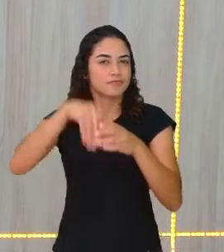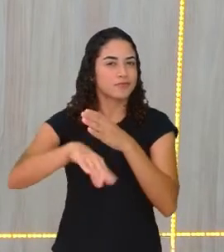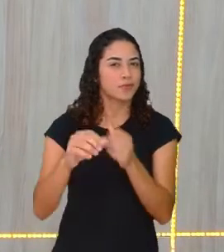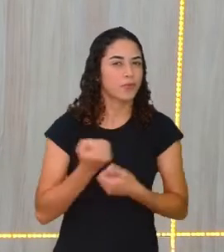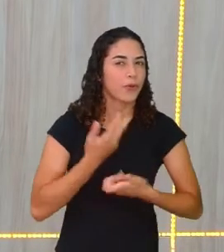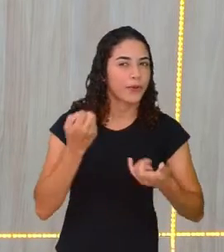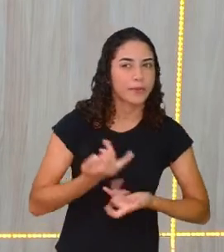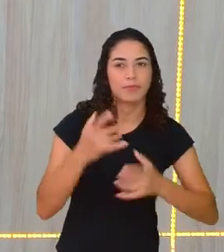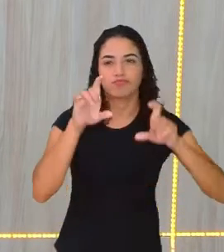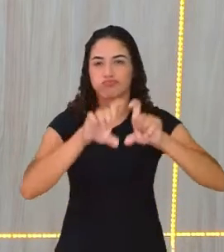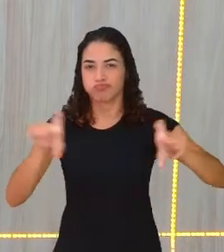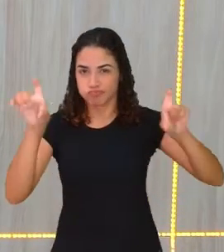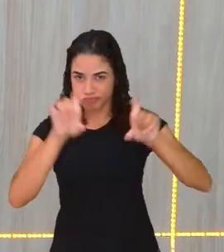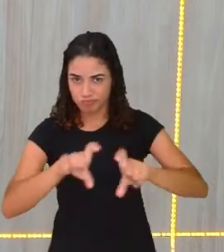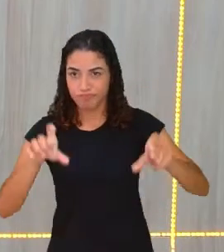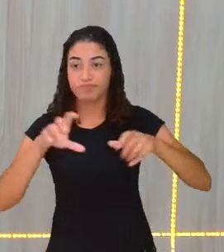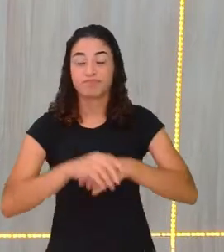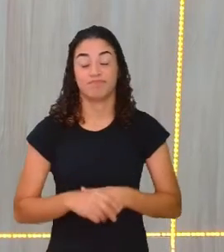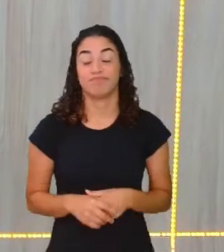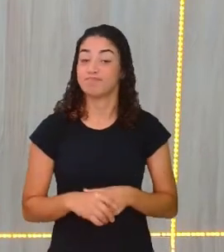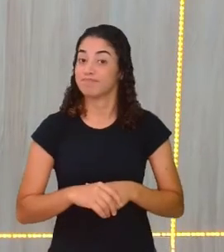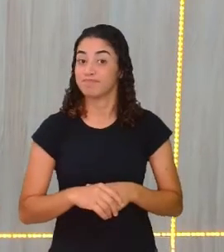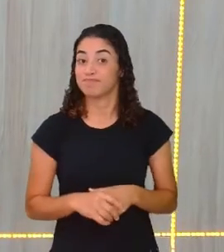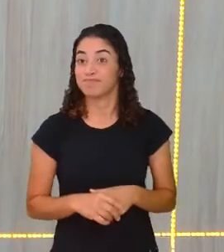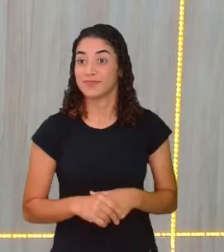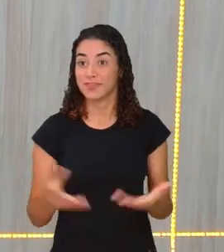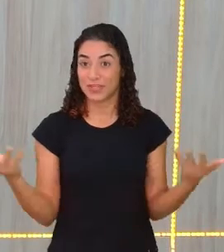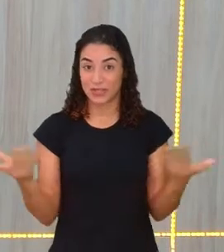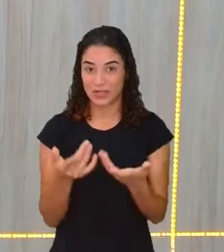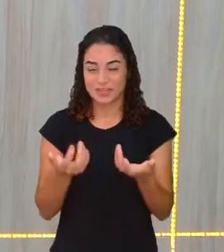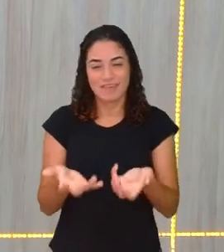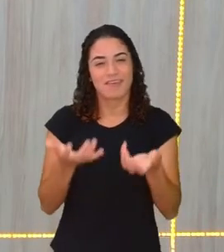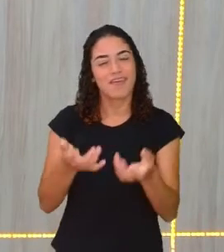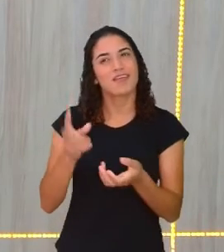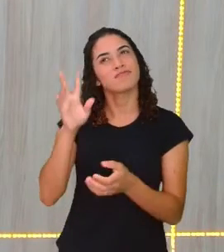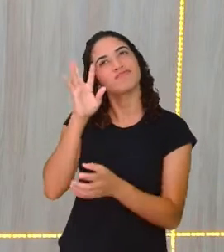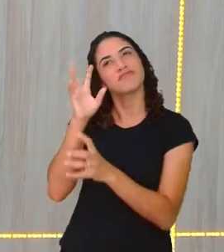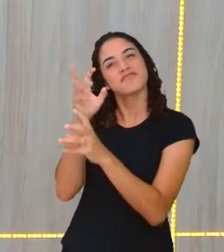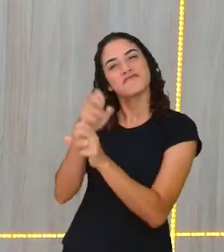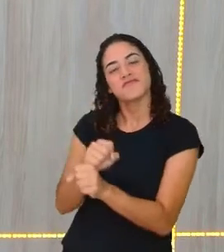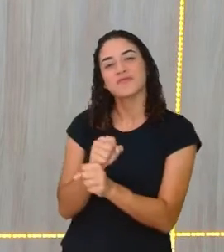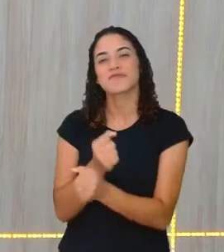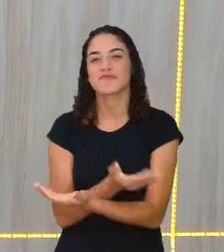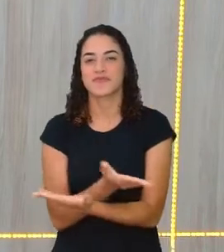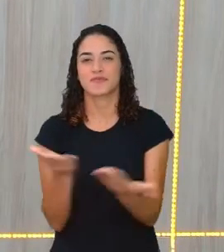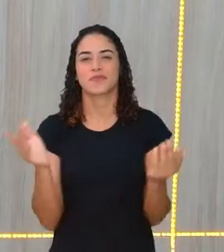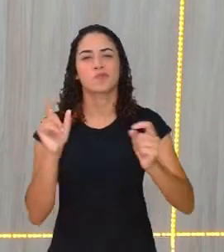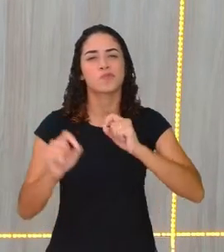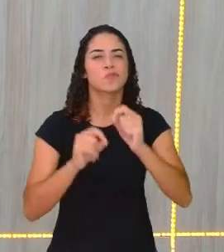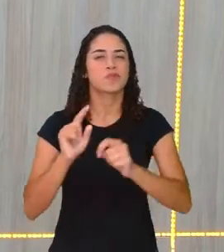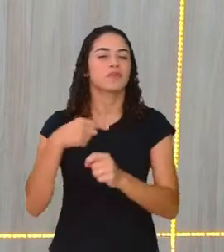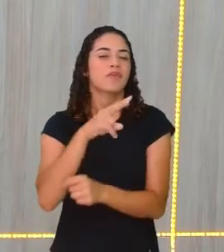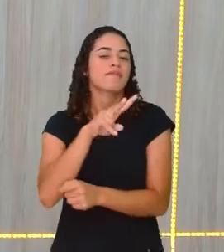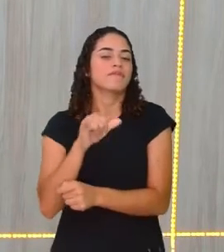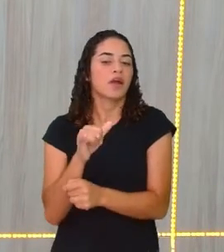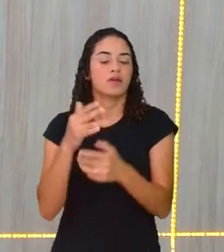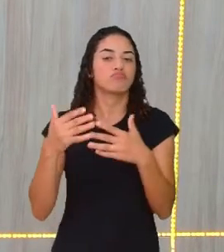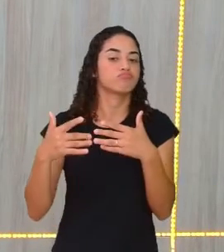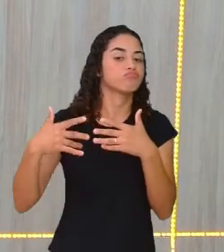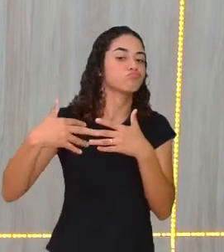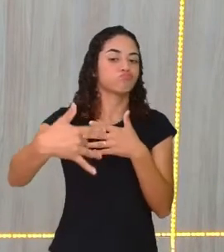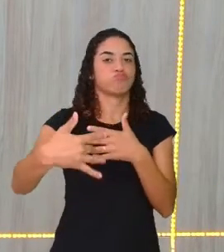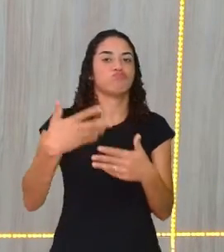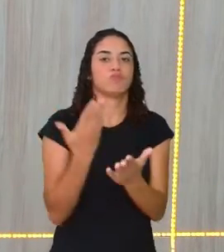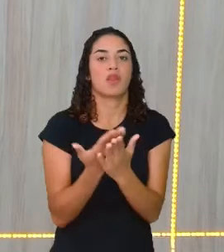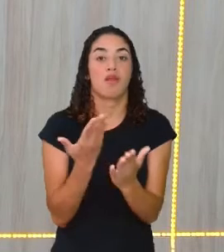e citações. E aí, eu gostaria de revisar com vocês, não é? O que é que estaremos vendo nesta